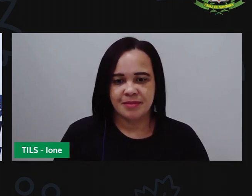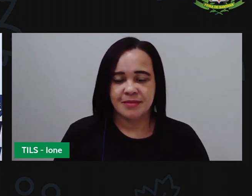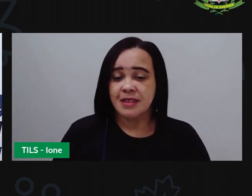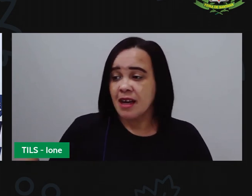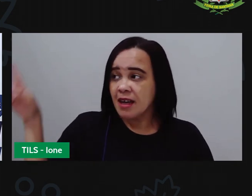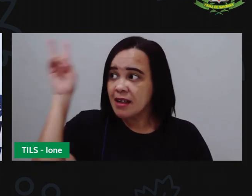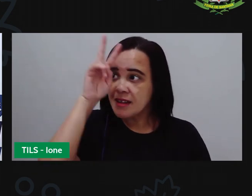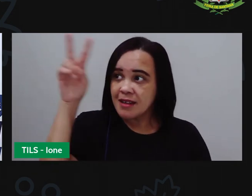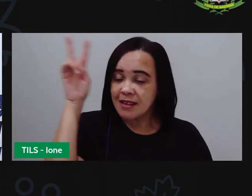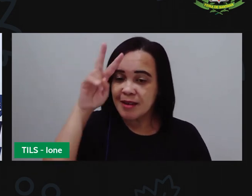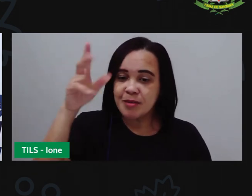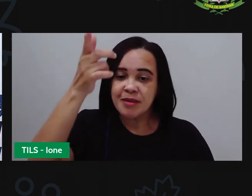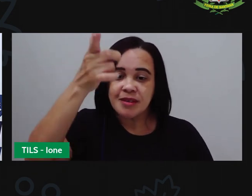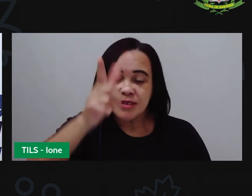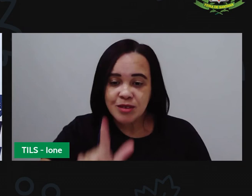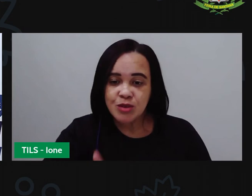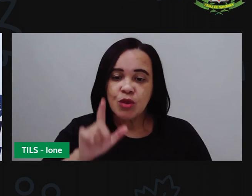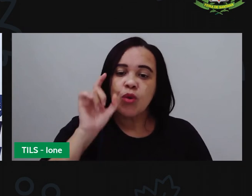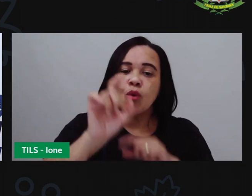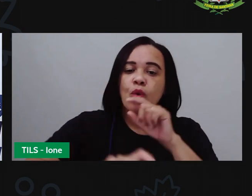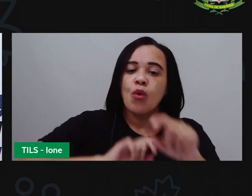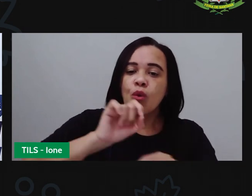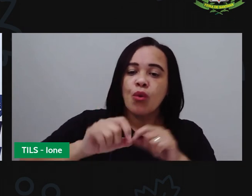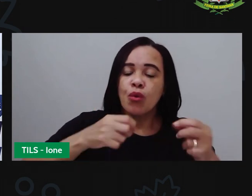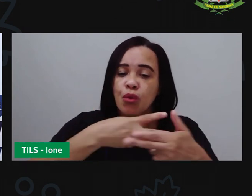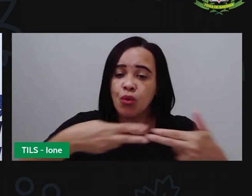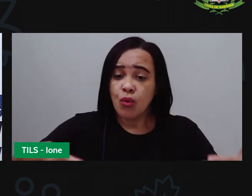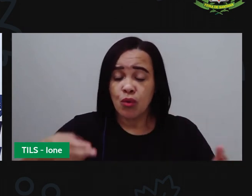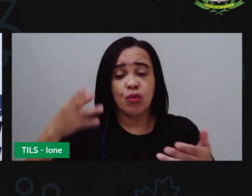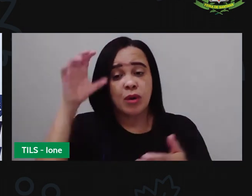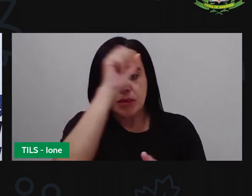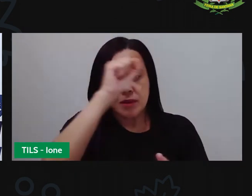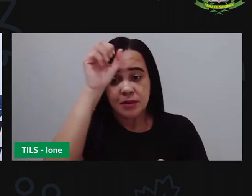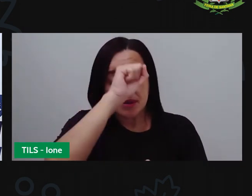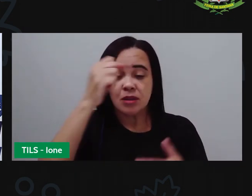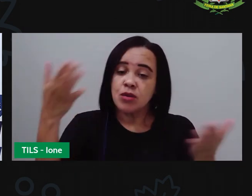relembrar os aspectos que a gente viu durante essa aula.